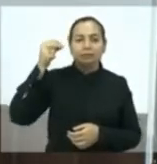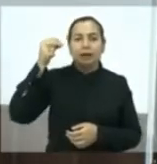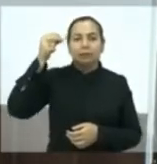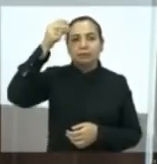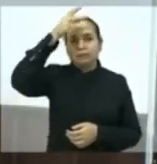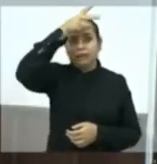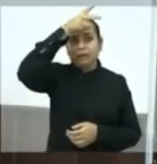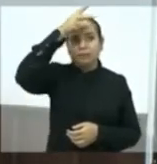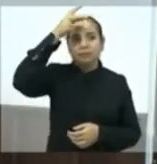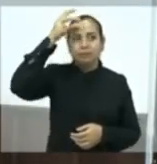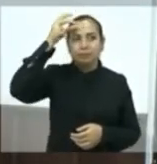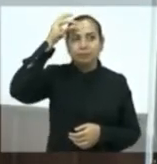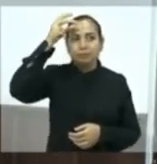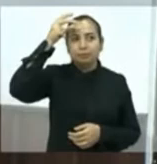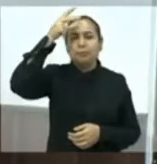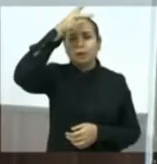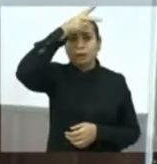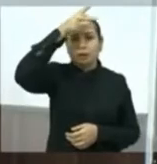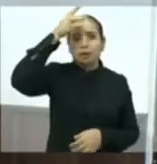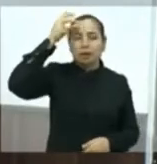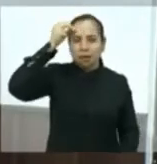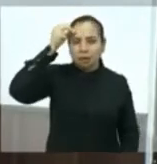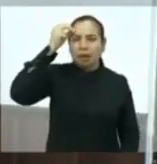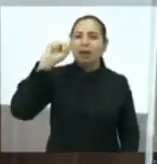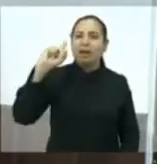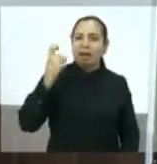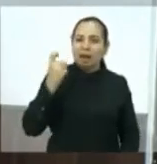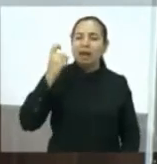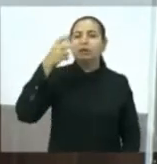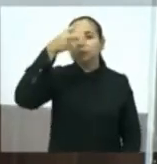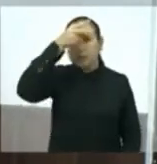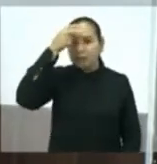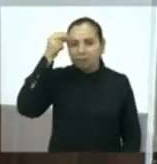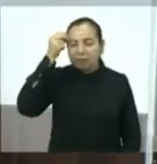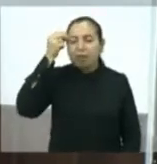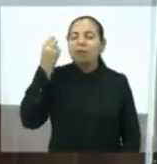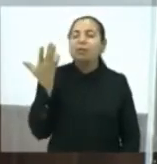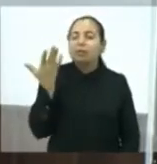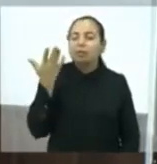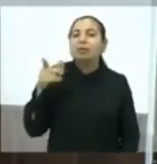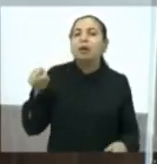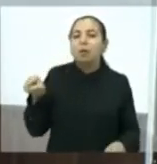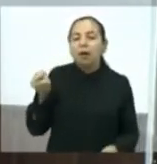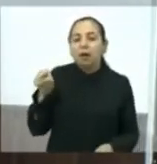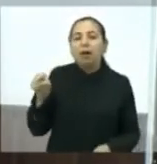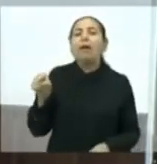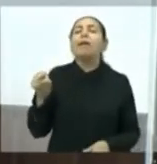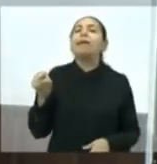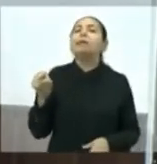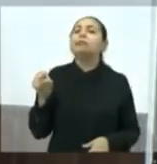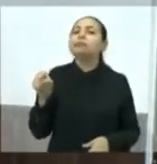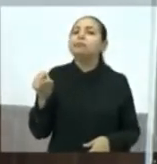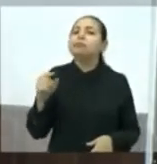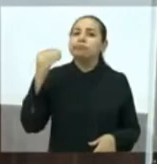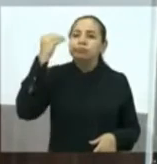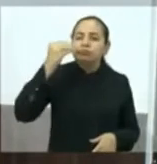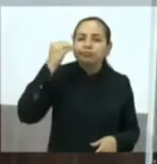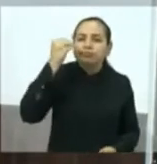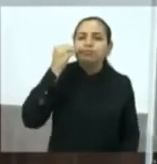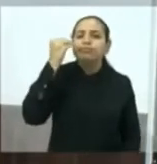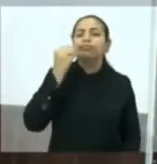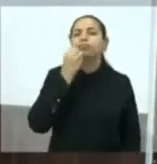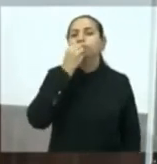de Vlad Sumviana é a chapa com experiência e renovação,